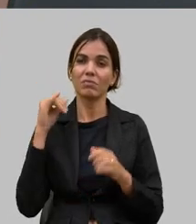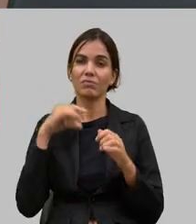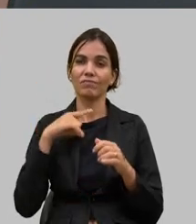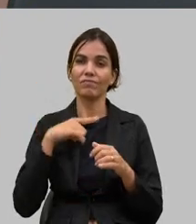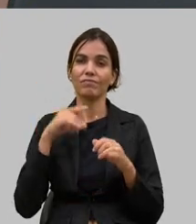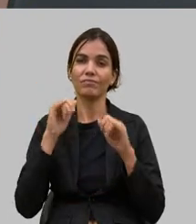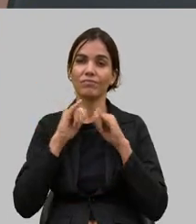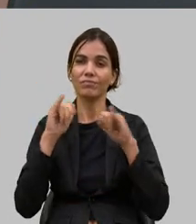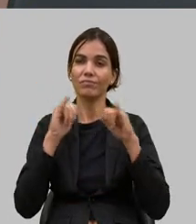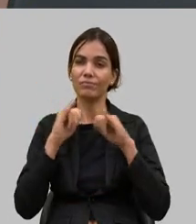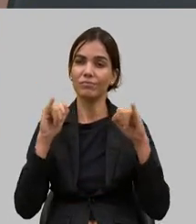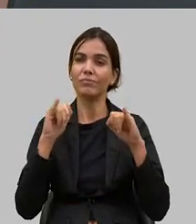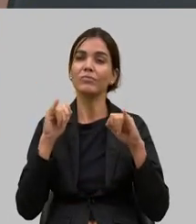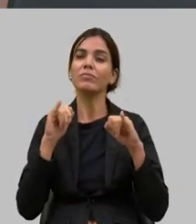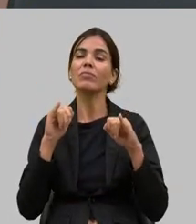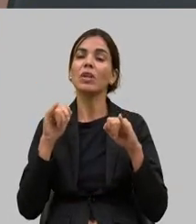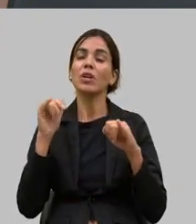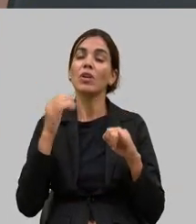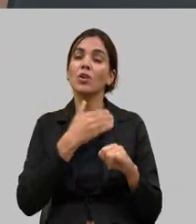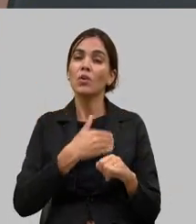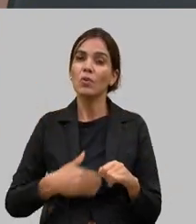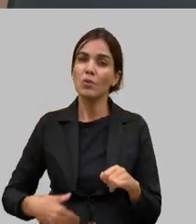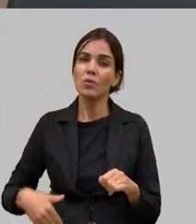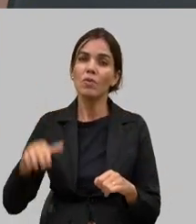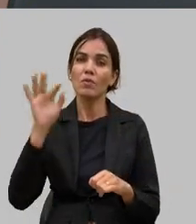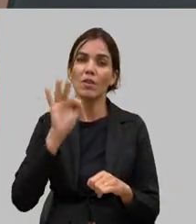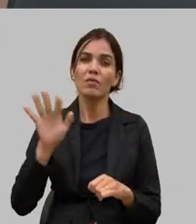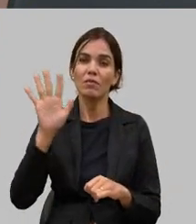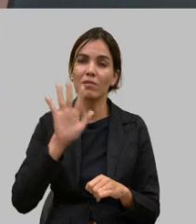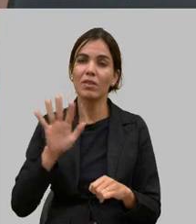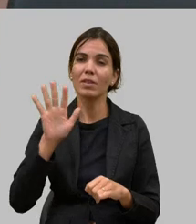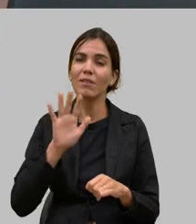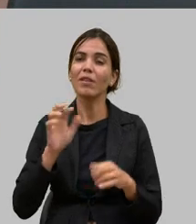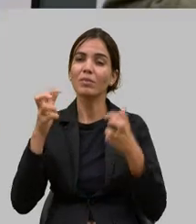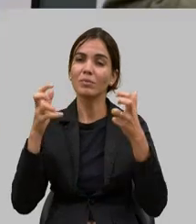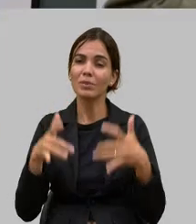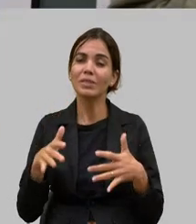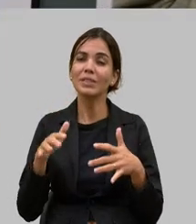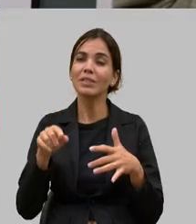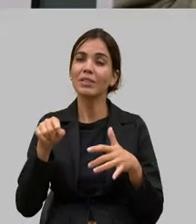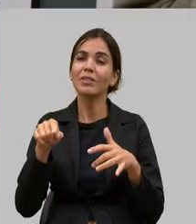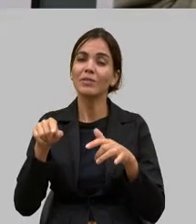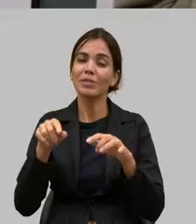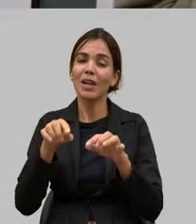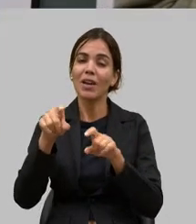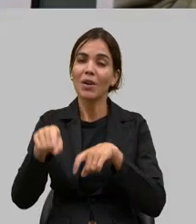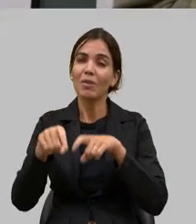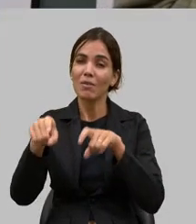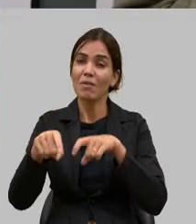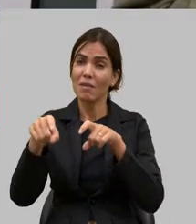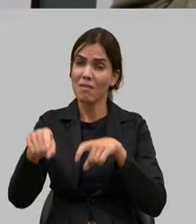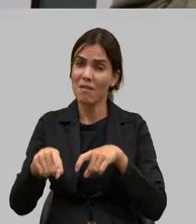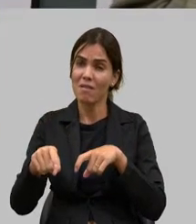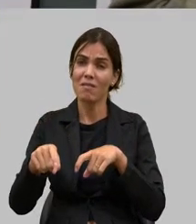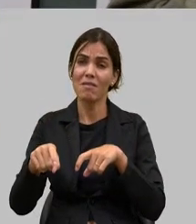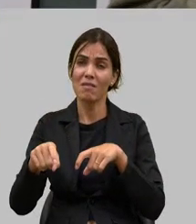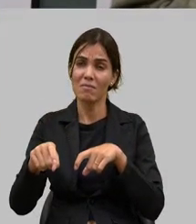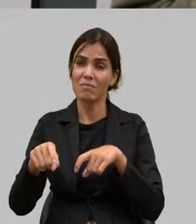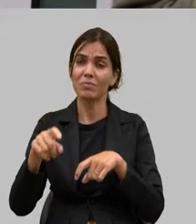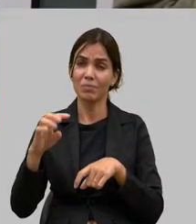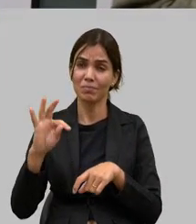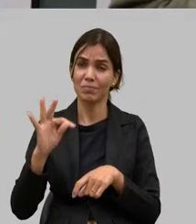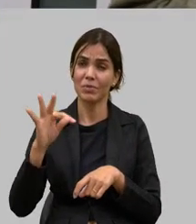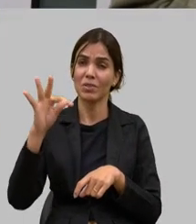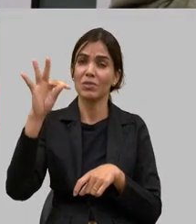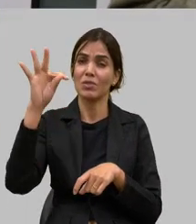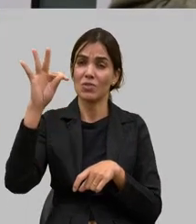do governo federal falando que se não tiver tecnologia no campo em 2030 tinha isso tudo para os pequenos produtores